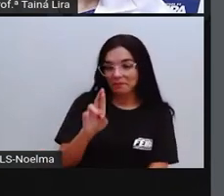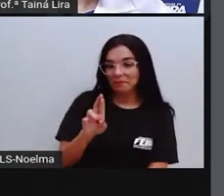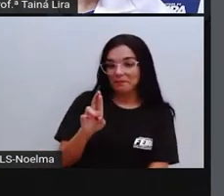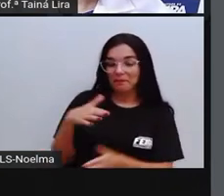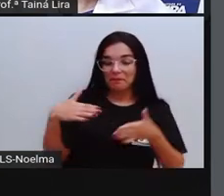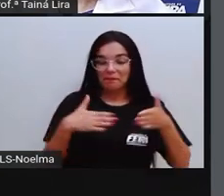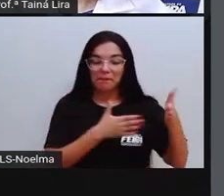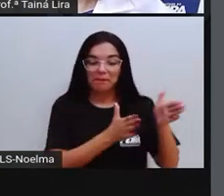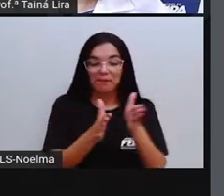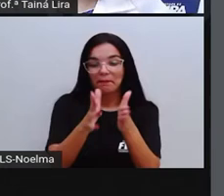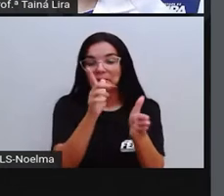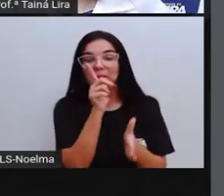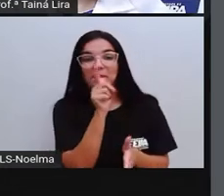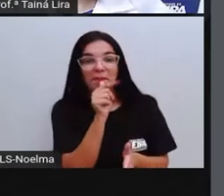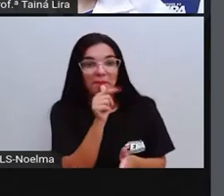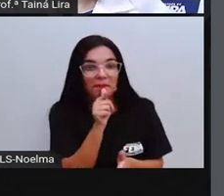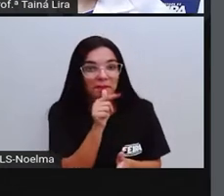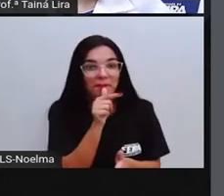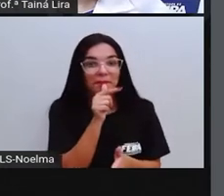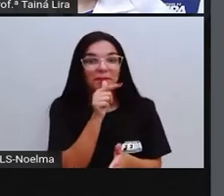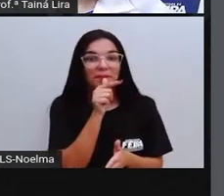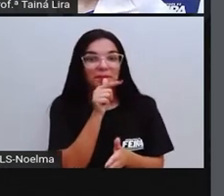e rio o tempo todo.